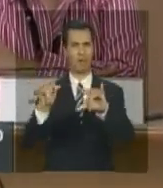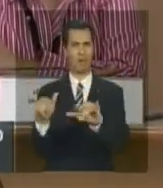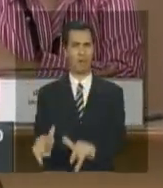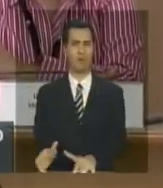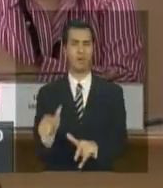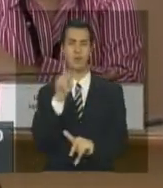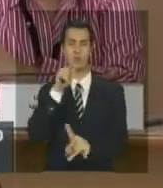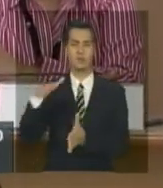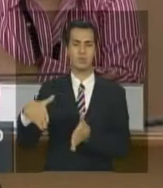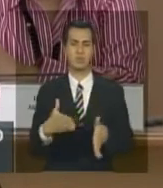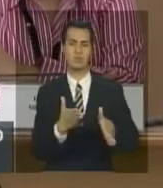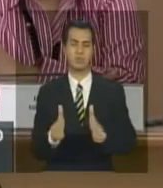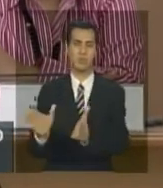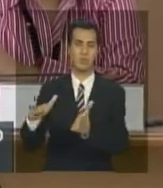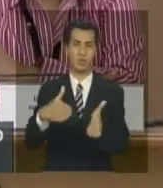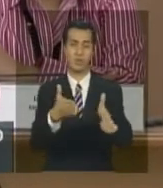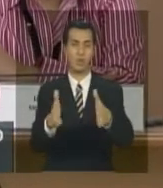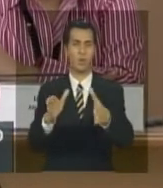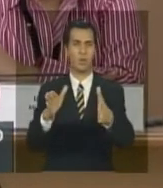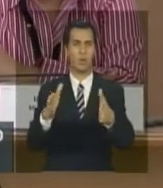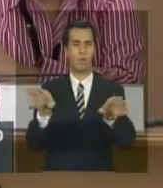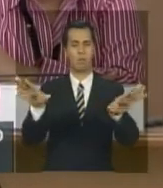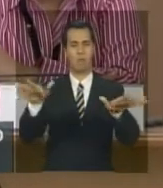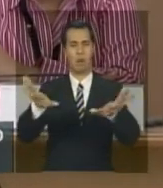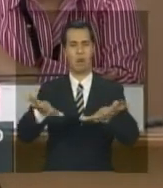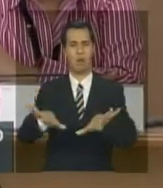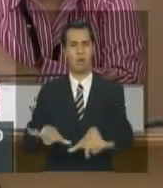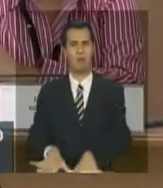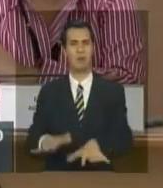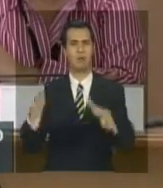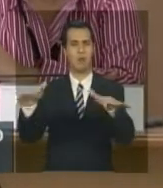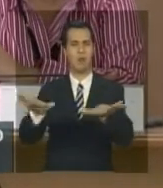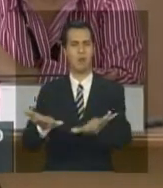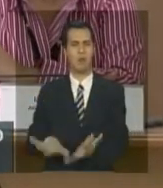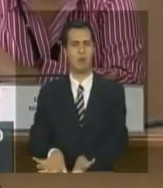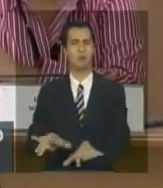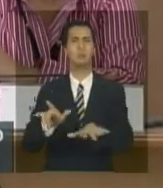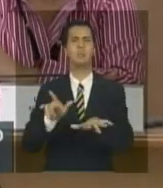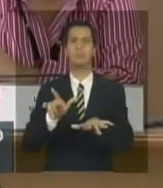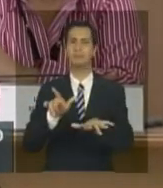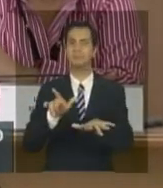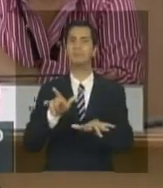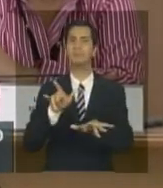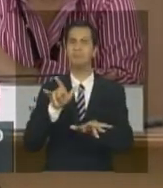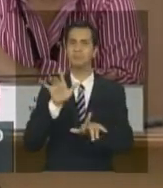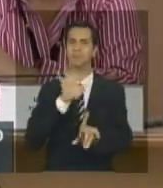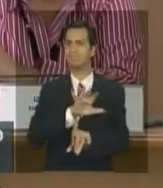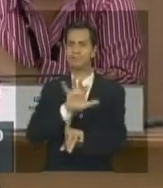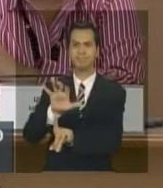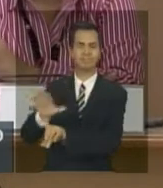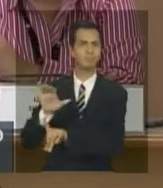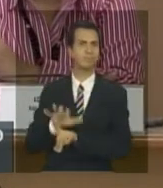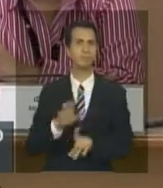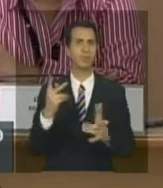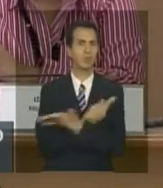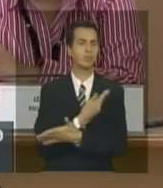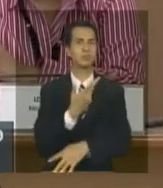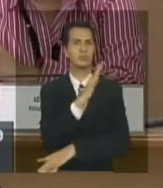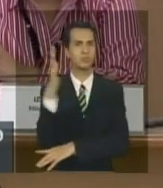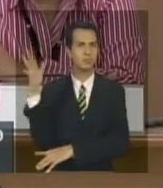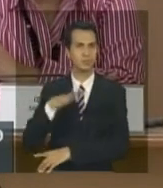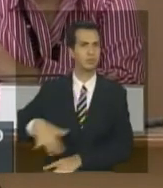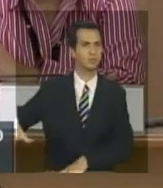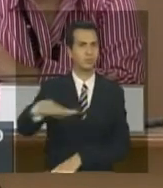está mudando o leito e isso está causando grandes impactos ambientais e impactos socioeconômicos também.